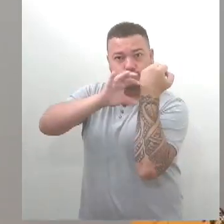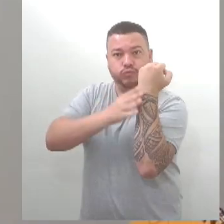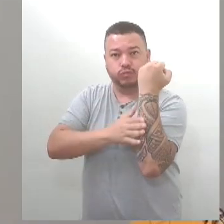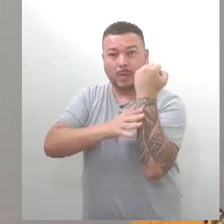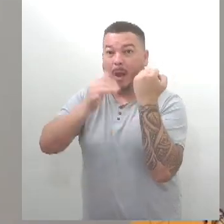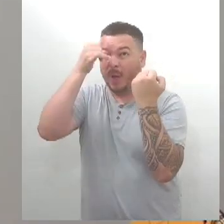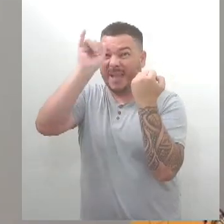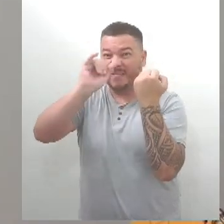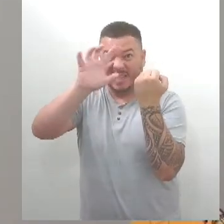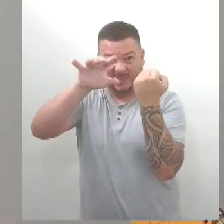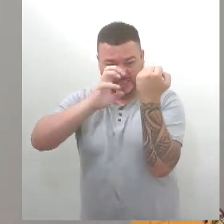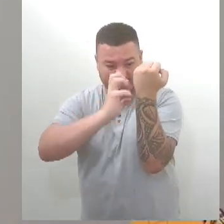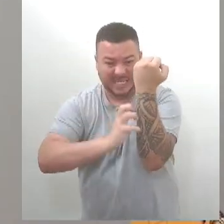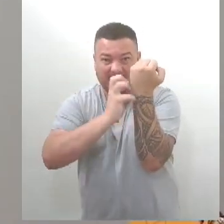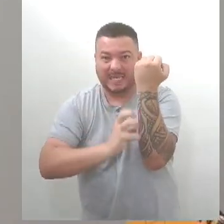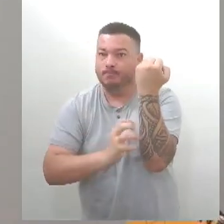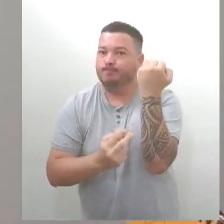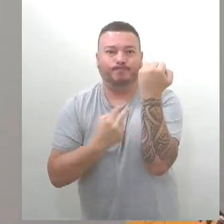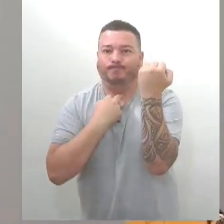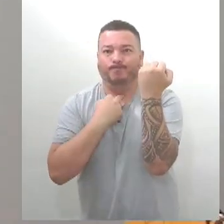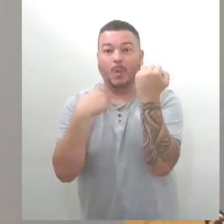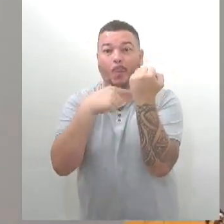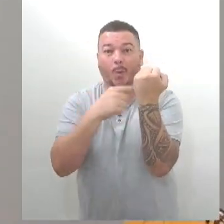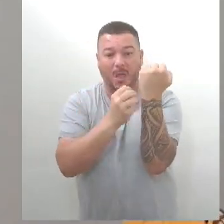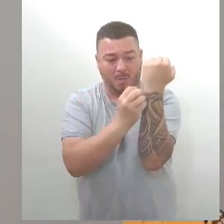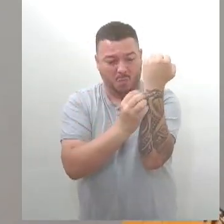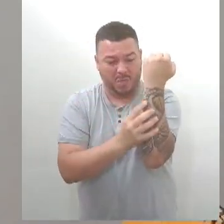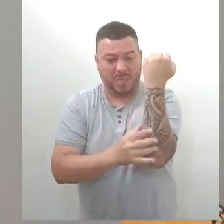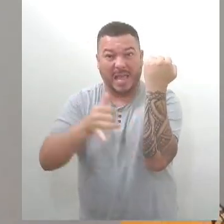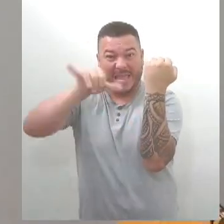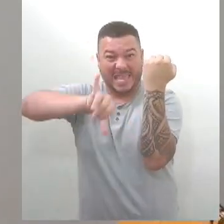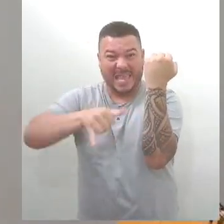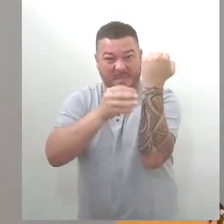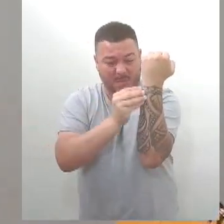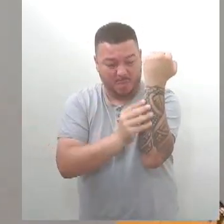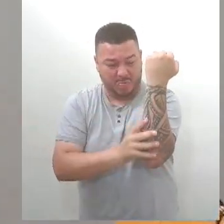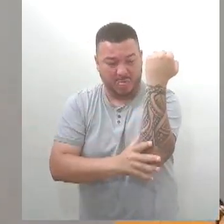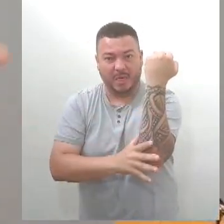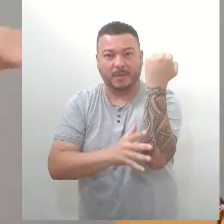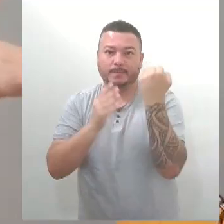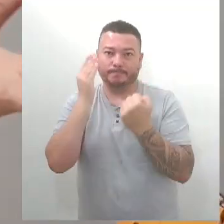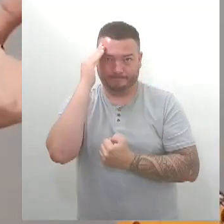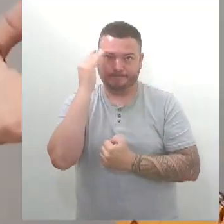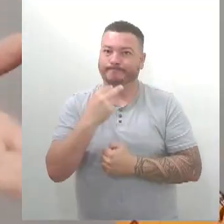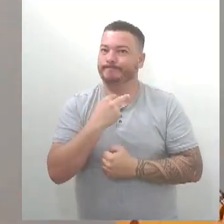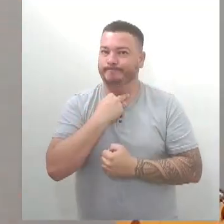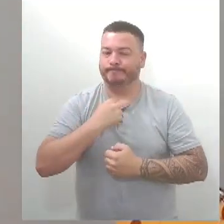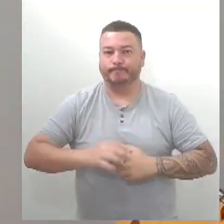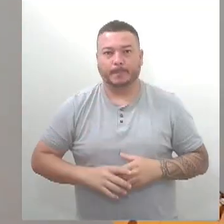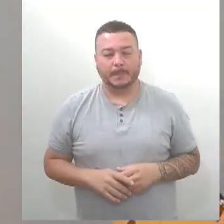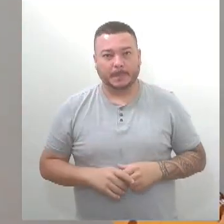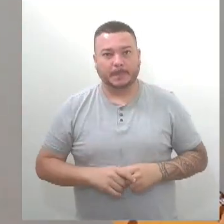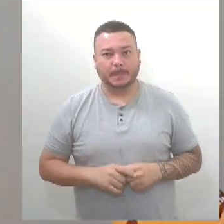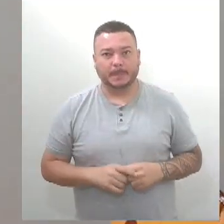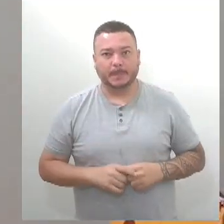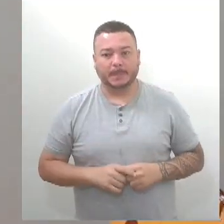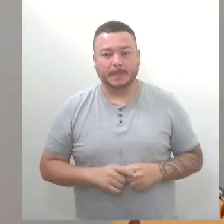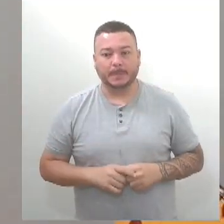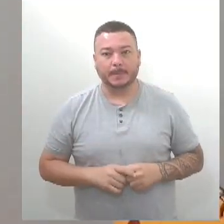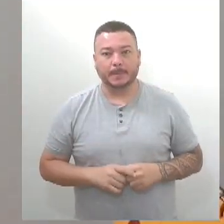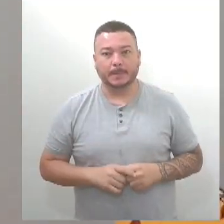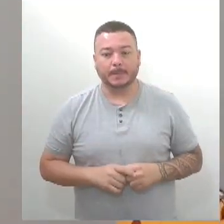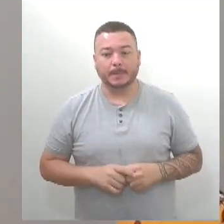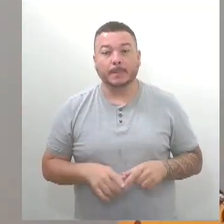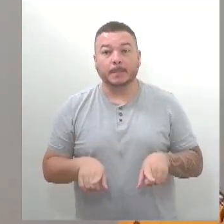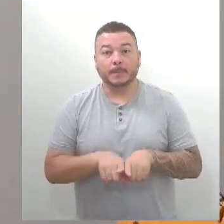esfregar, você vai espalhar mais ainda o veneno químico. E tem um, geralmente utiliza vinagre